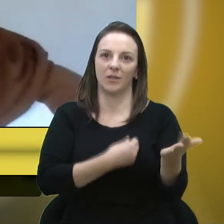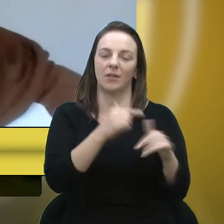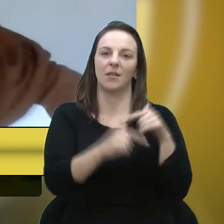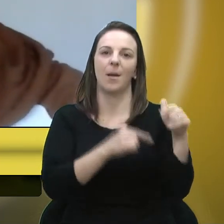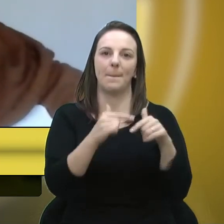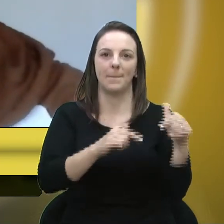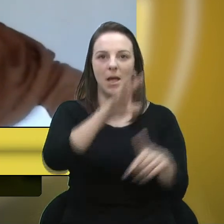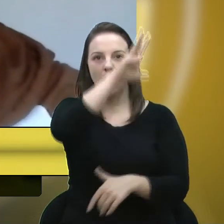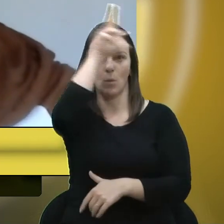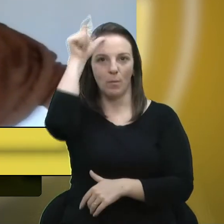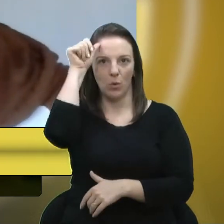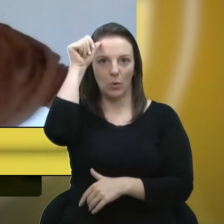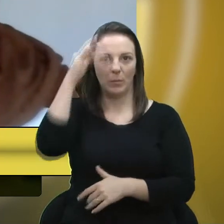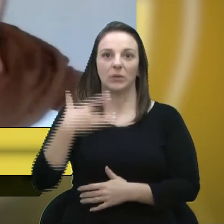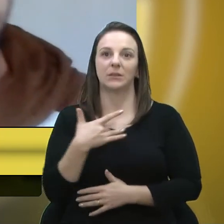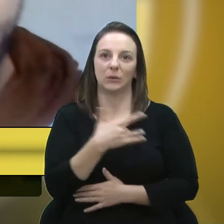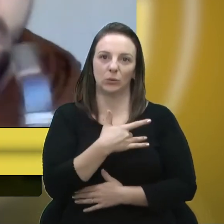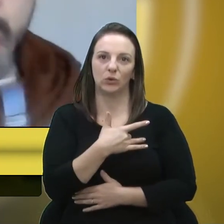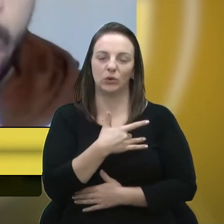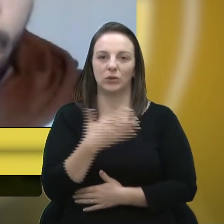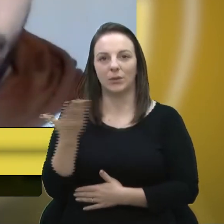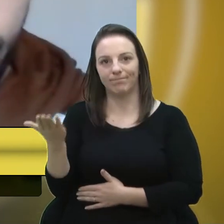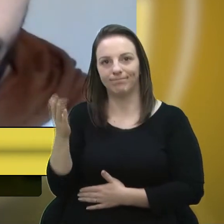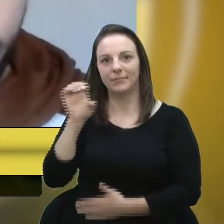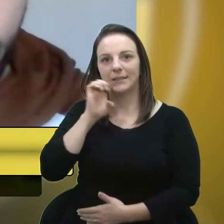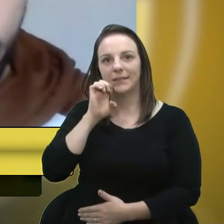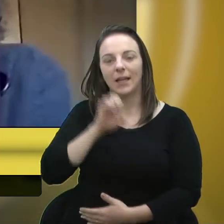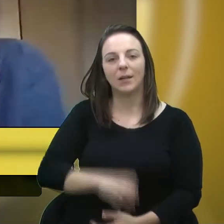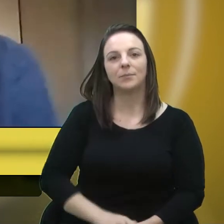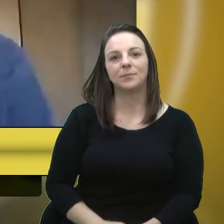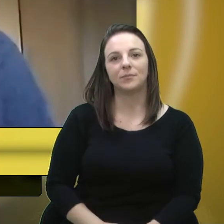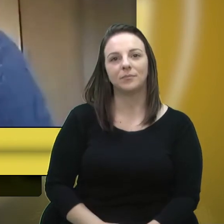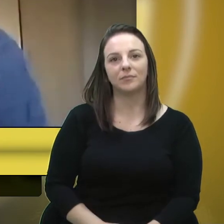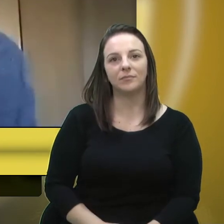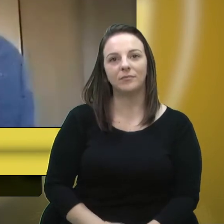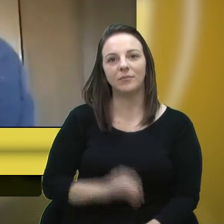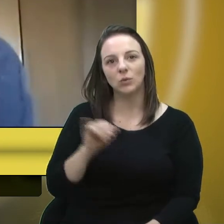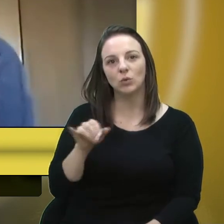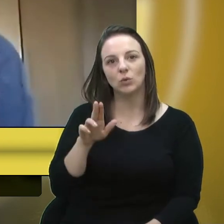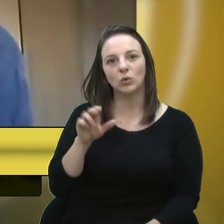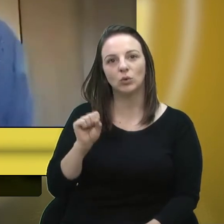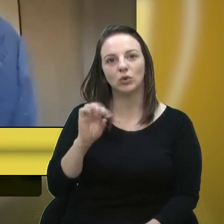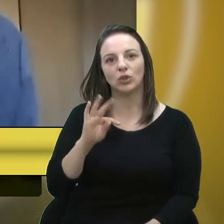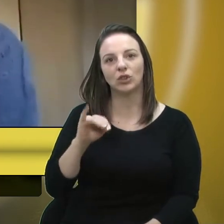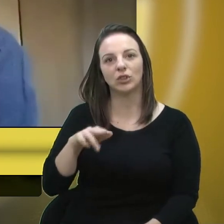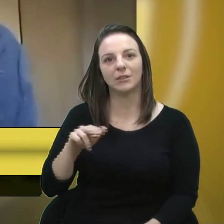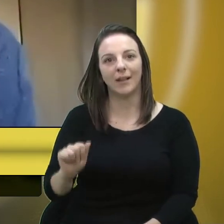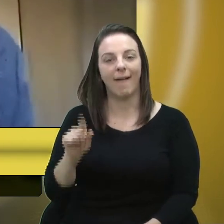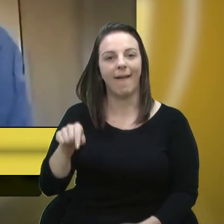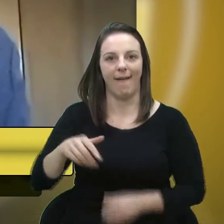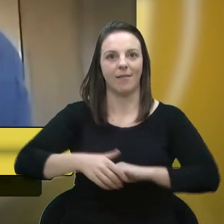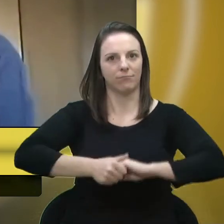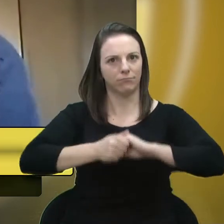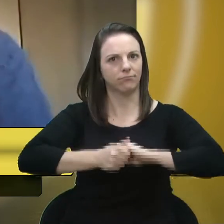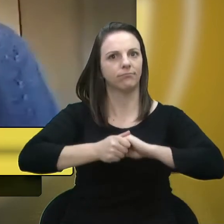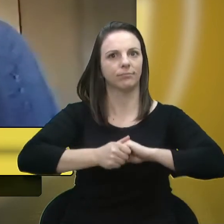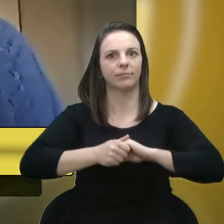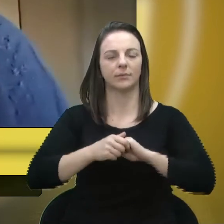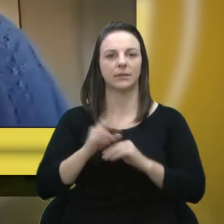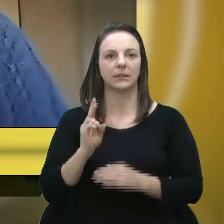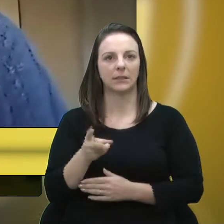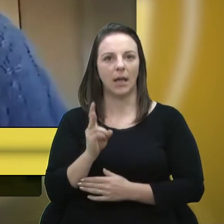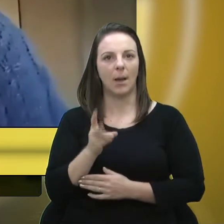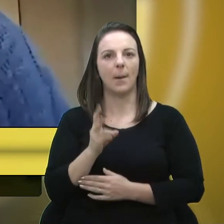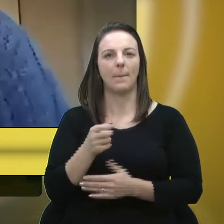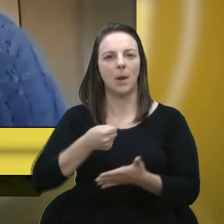saúde. A parte concedida, vereadora Estela. Justina Onze, uma companheira que sempre lutou por um